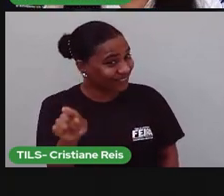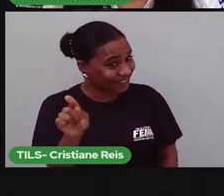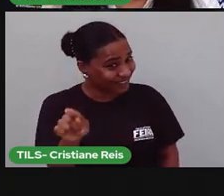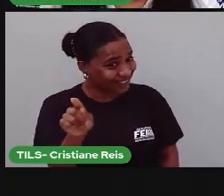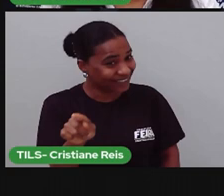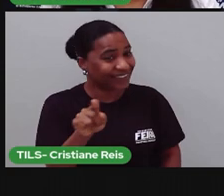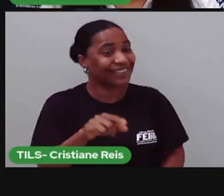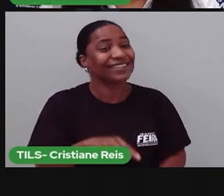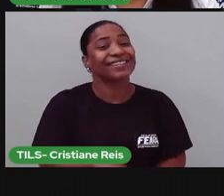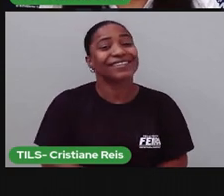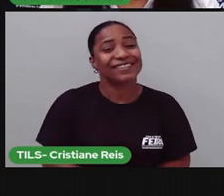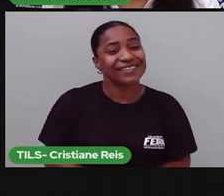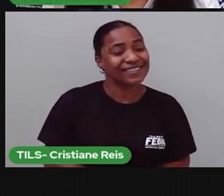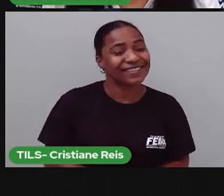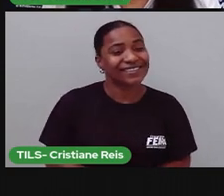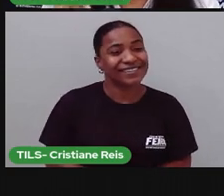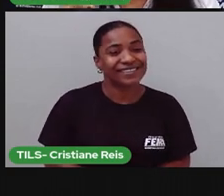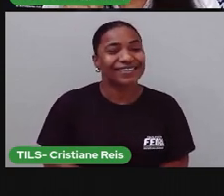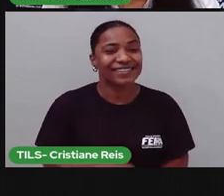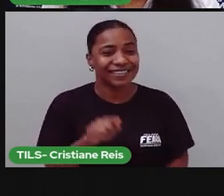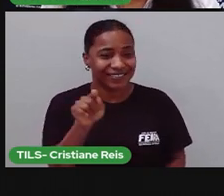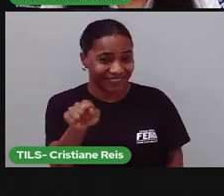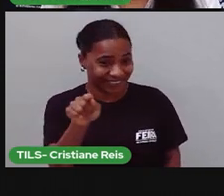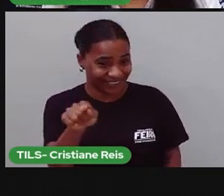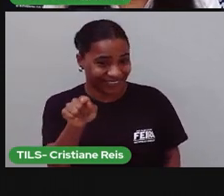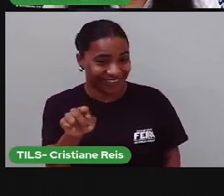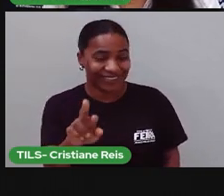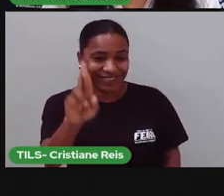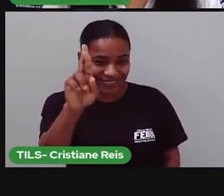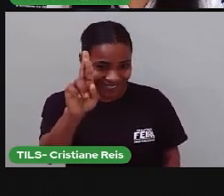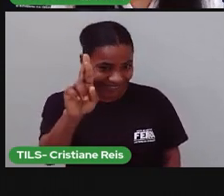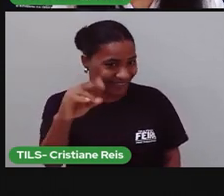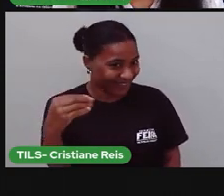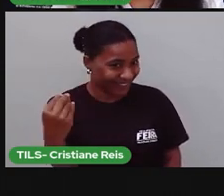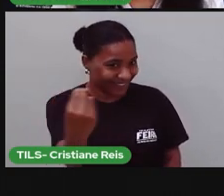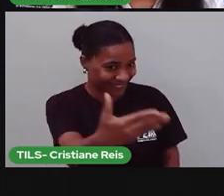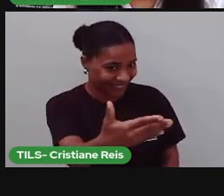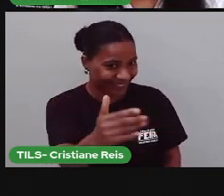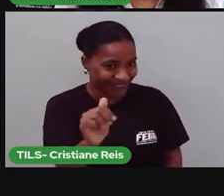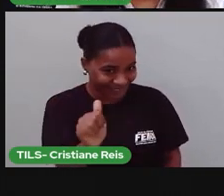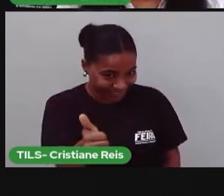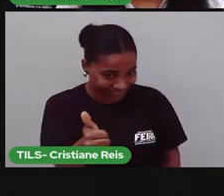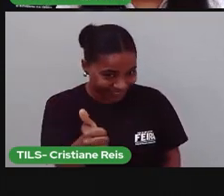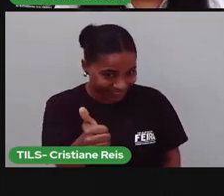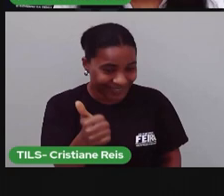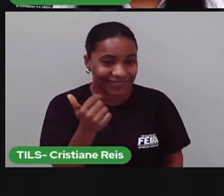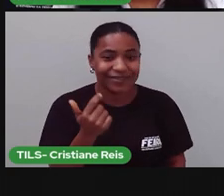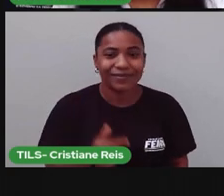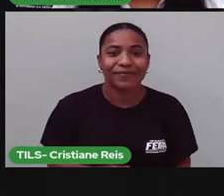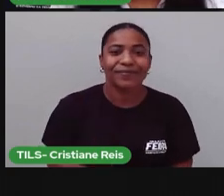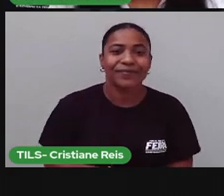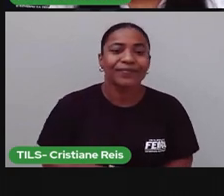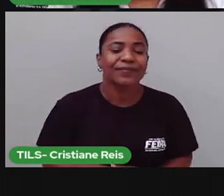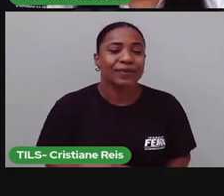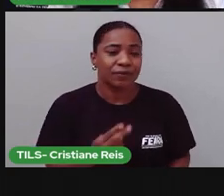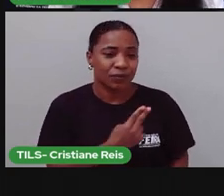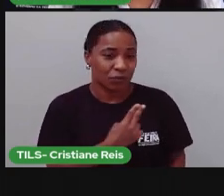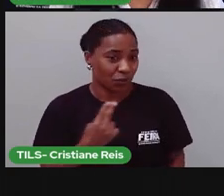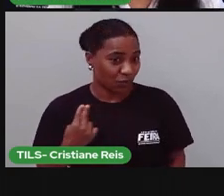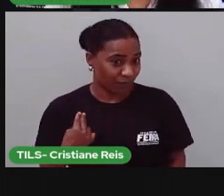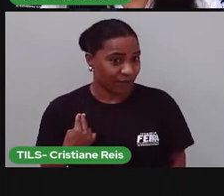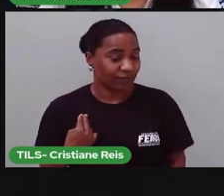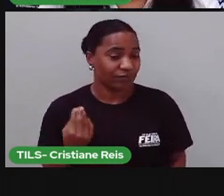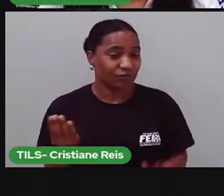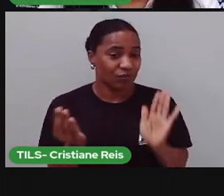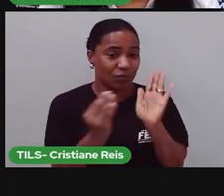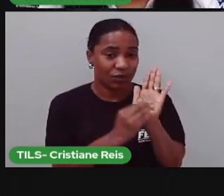pessoa que representa a figura de mãe na sua vida é você, tá? Então vou colocar o meu nome aqui porque